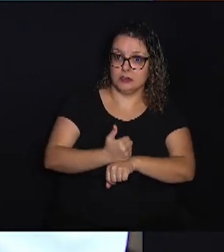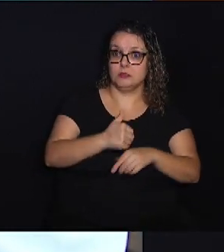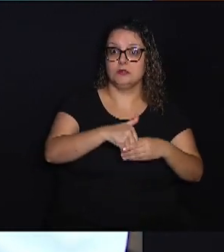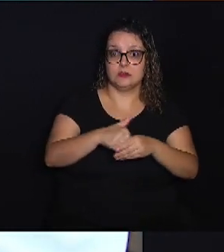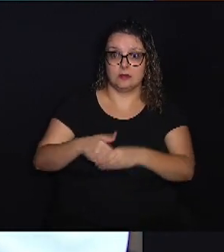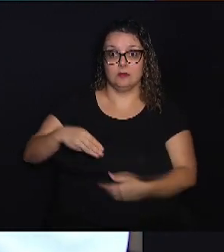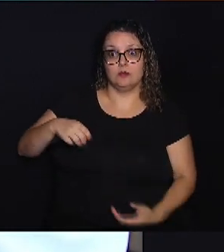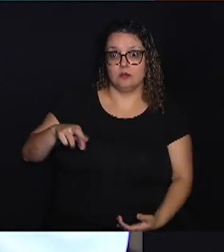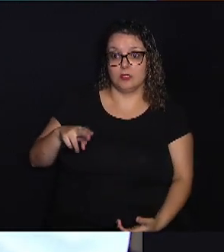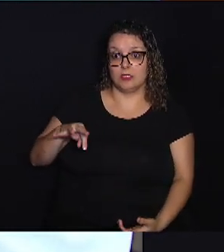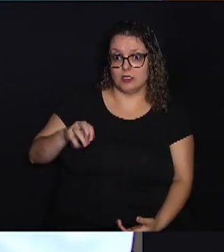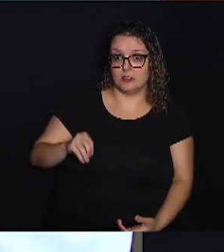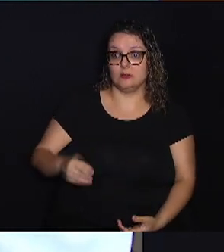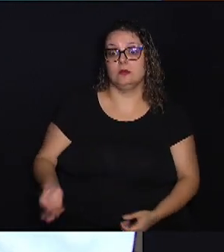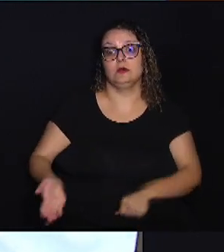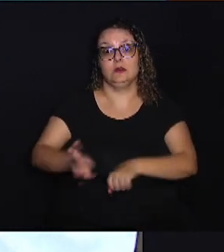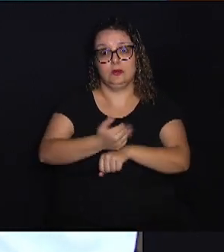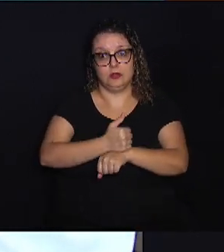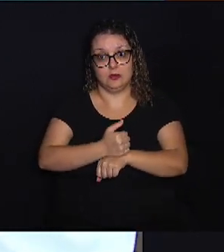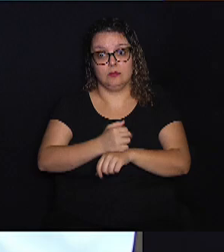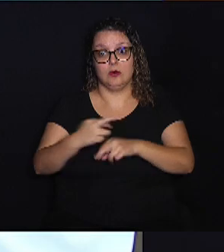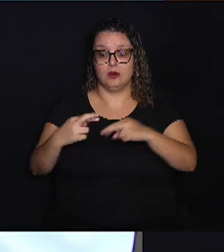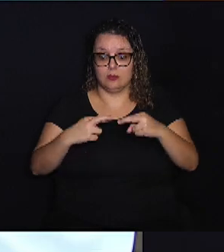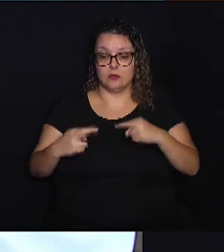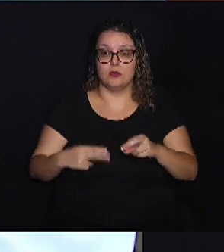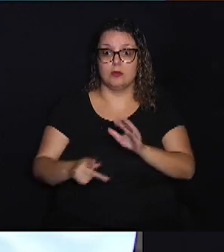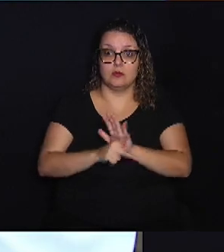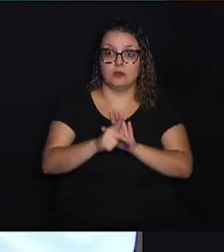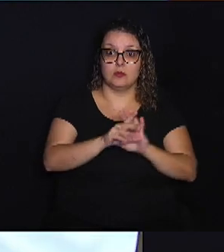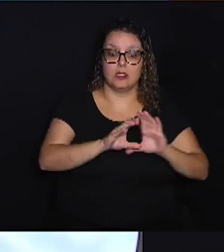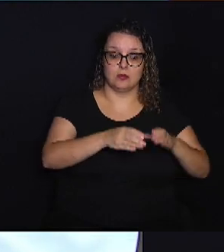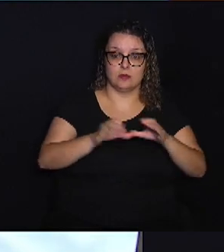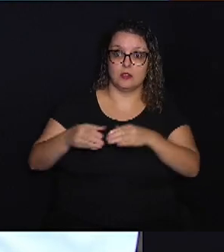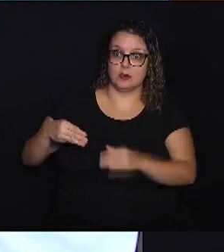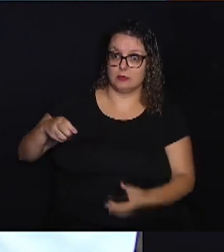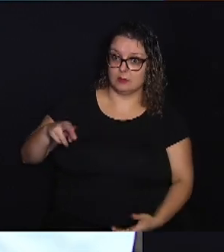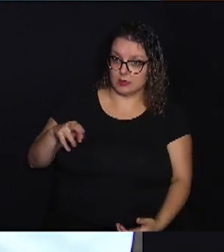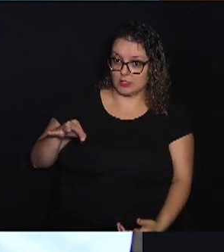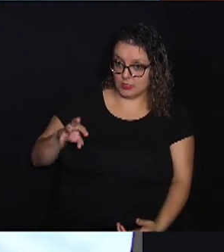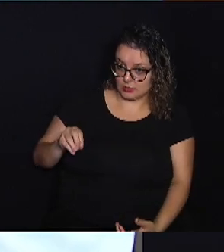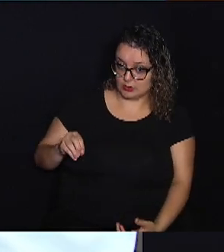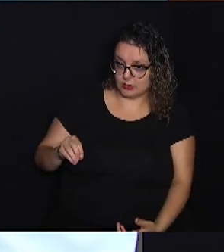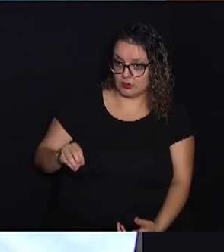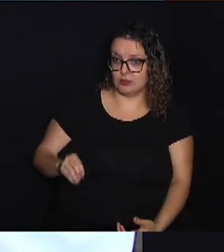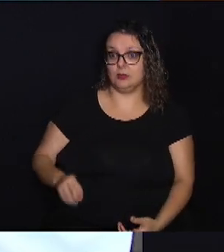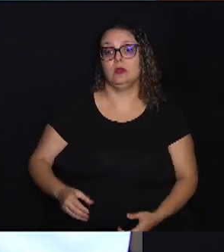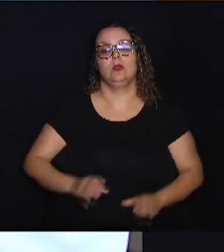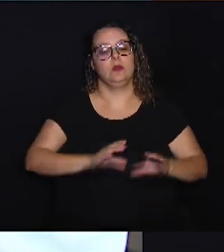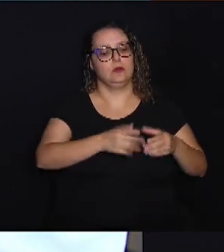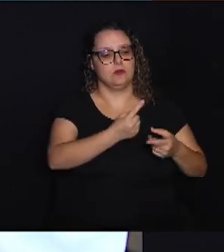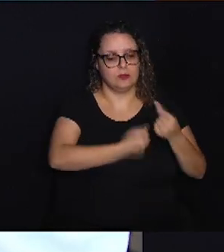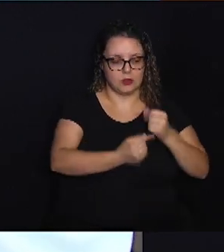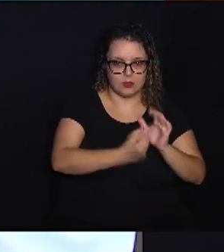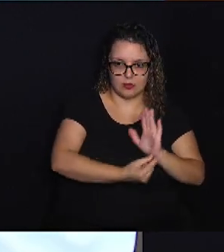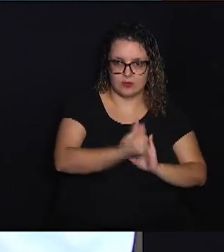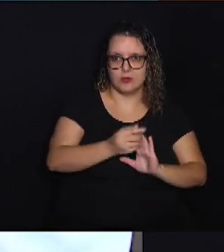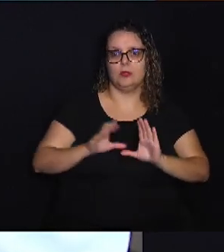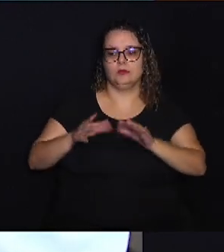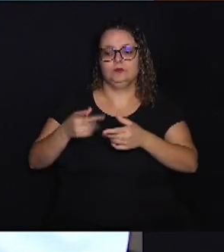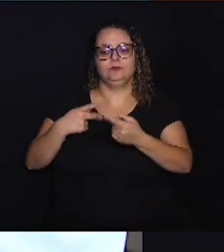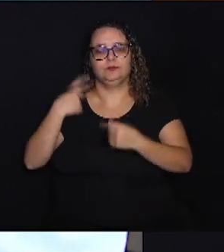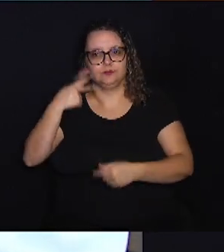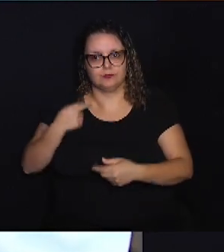mérito e antes da apreciação do projeto pelas comissões de mérito. Comissão de Finanças de Orçamento, Política